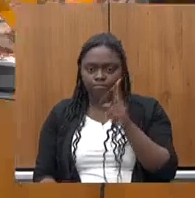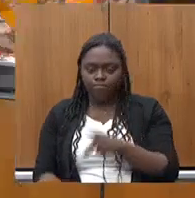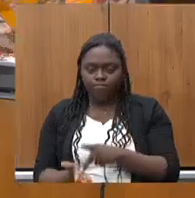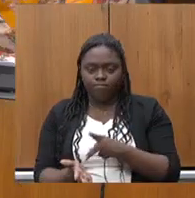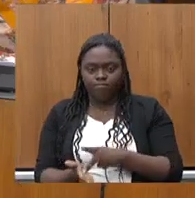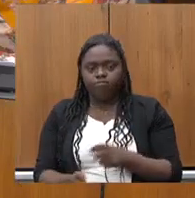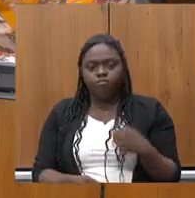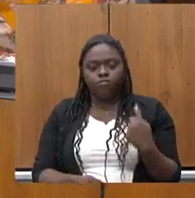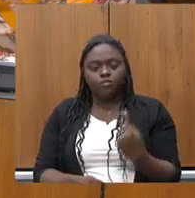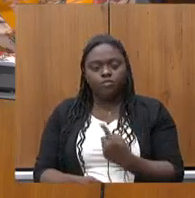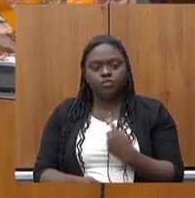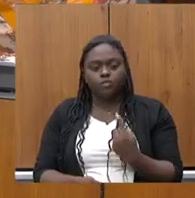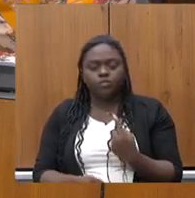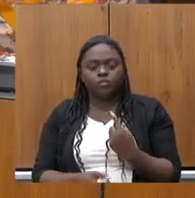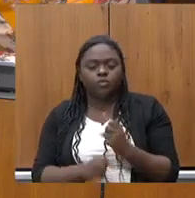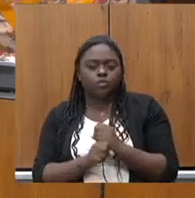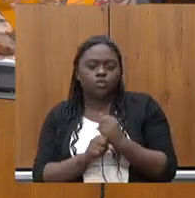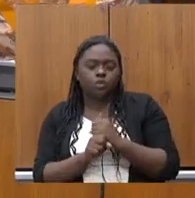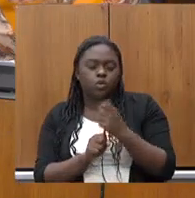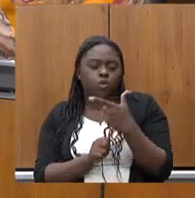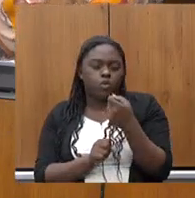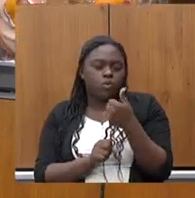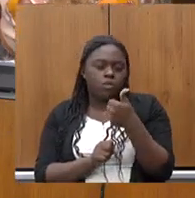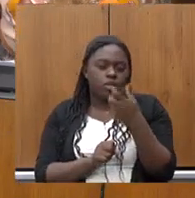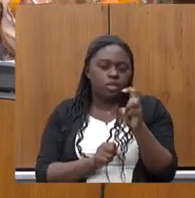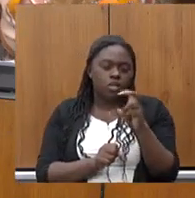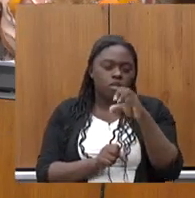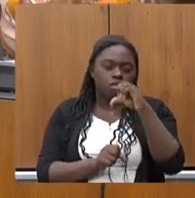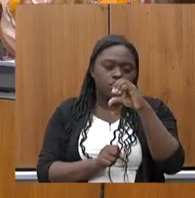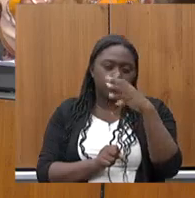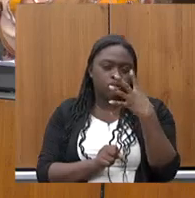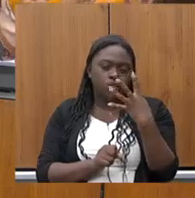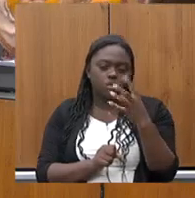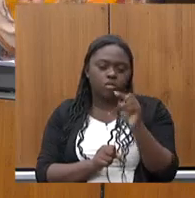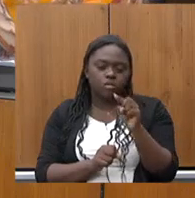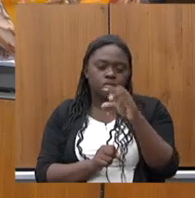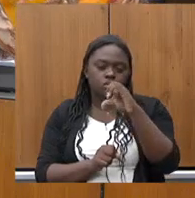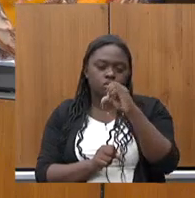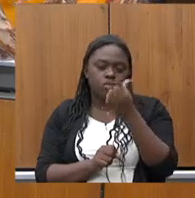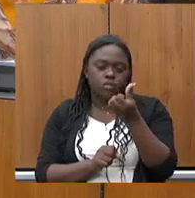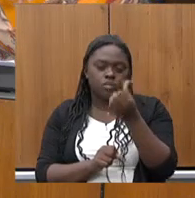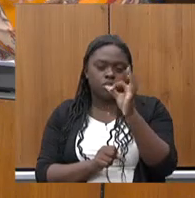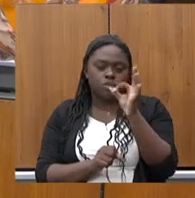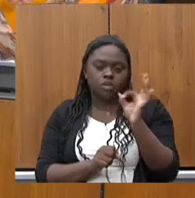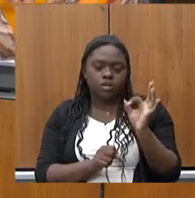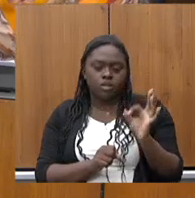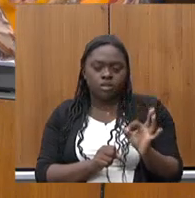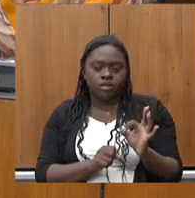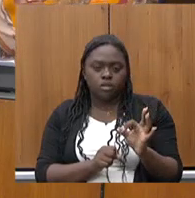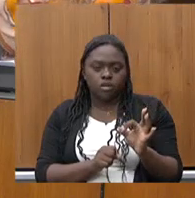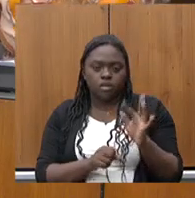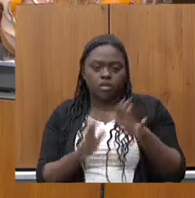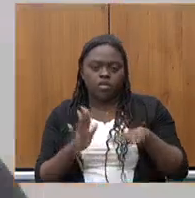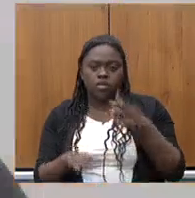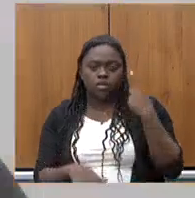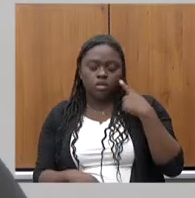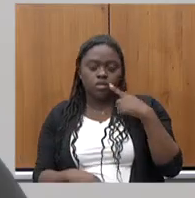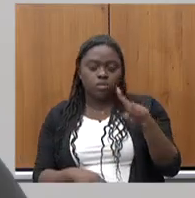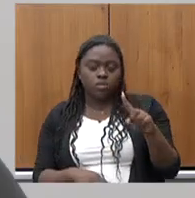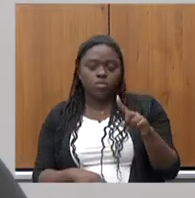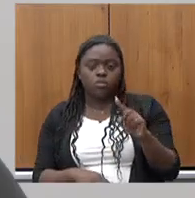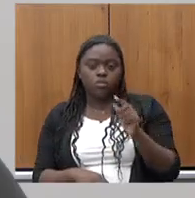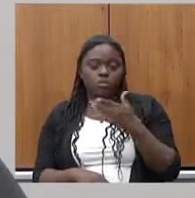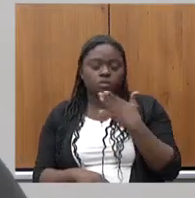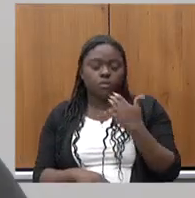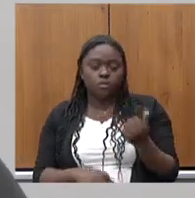nosso liquidado de 2015 foi 94,96% talvez a nossa última série histórica tenha sido o